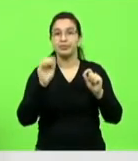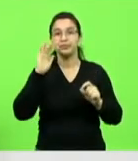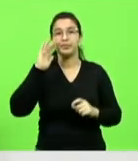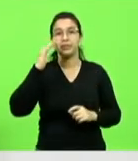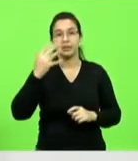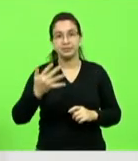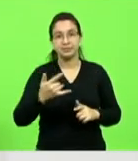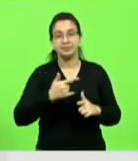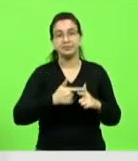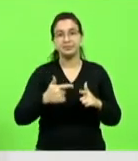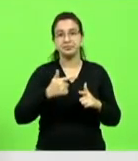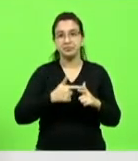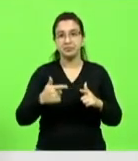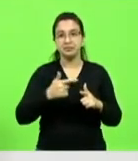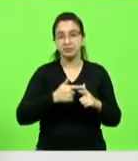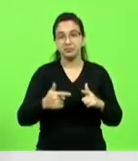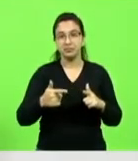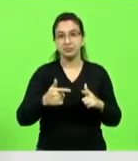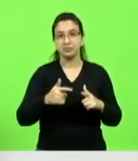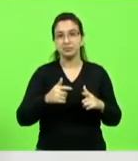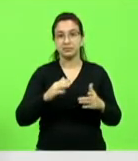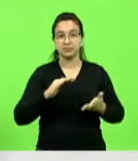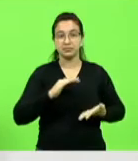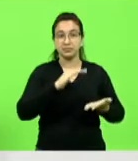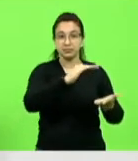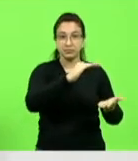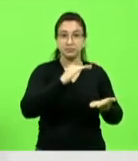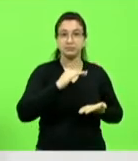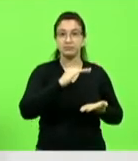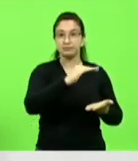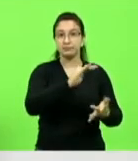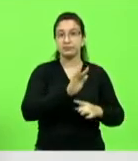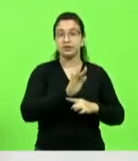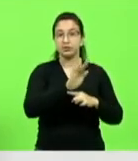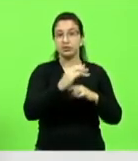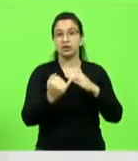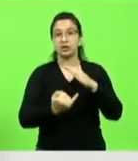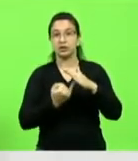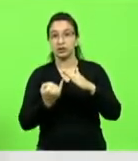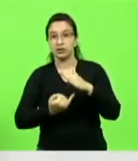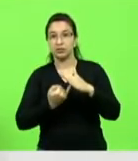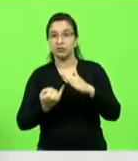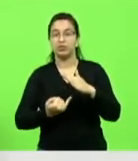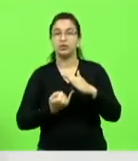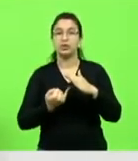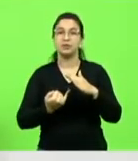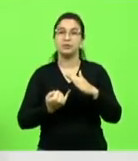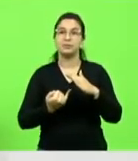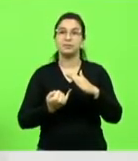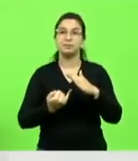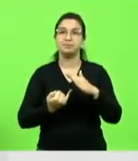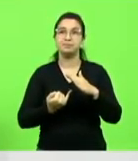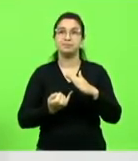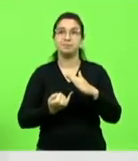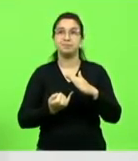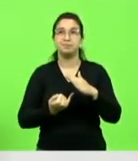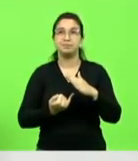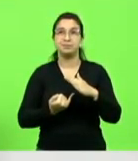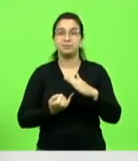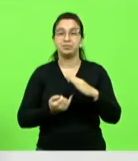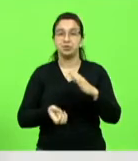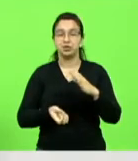abastecer a nossa indústria de transformação de